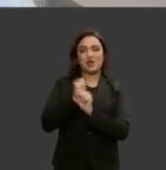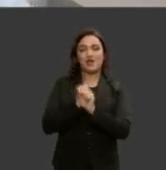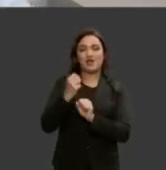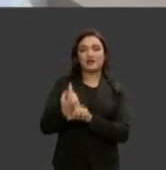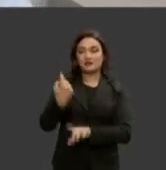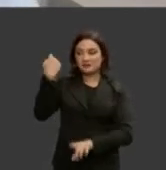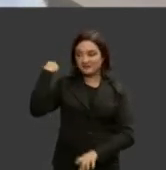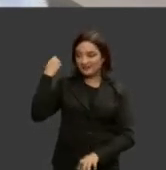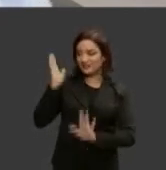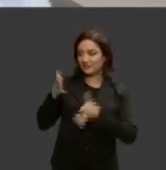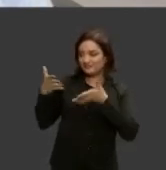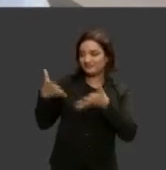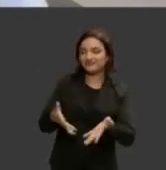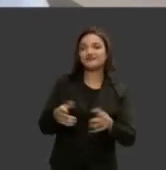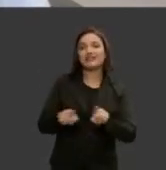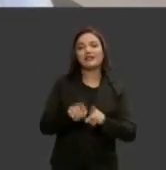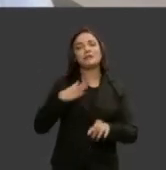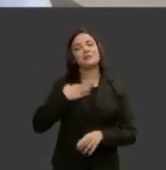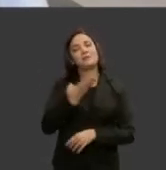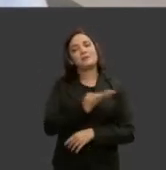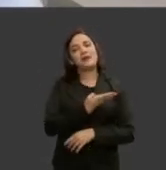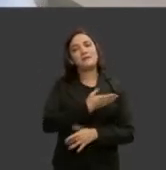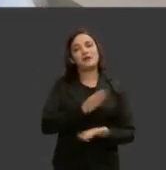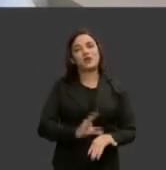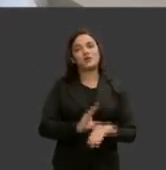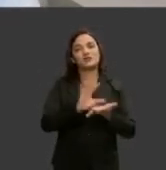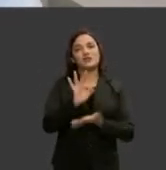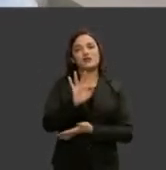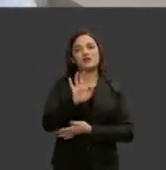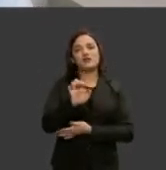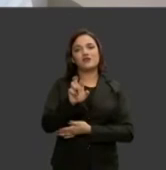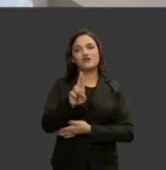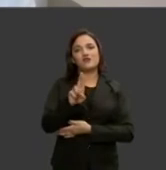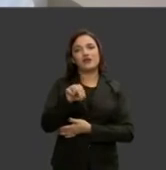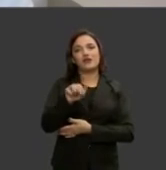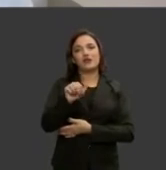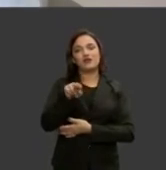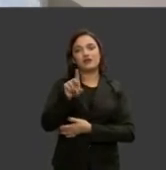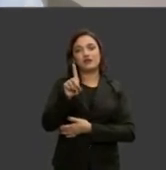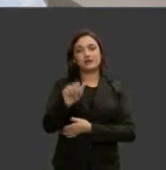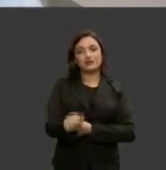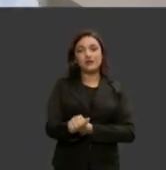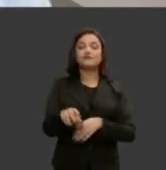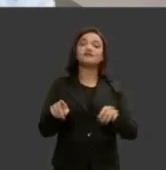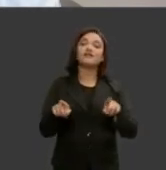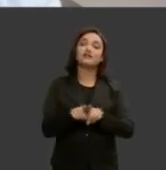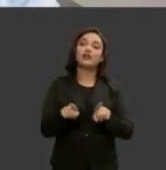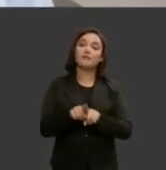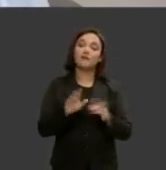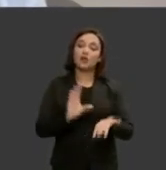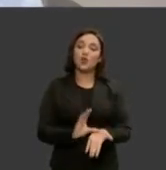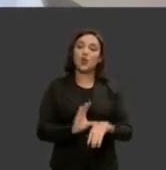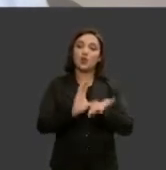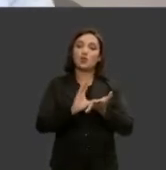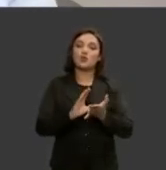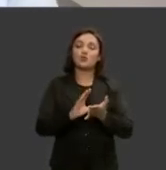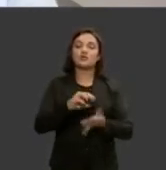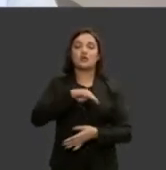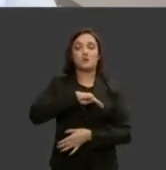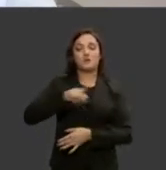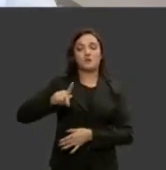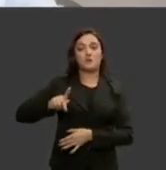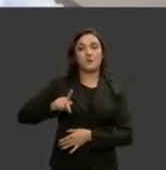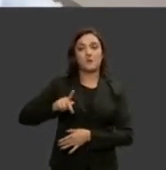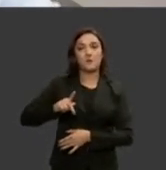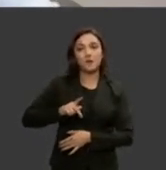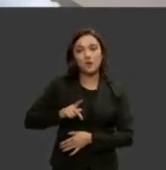bom vê-la a minha colega conselheira então a doutora Fernanda Marinella também que atualmente conselheira do conselho do Ministério Público que vem